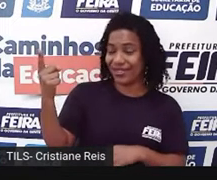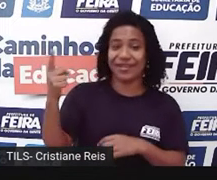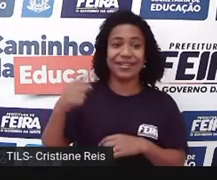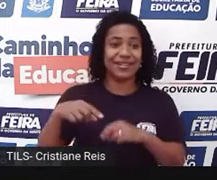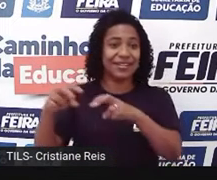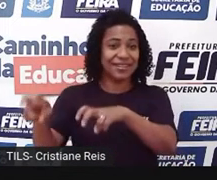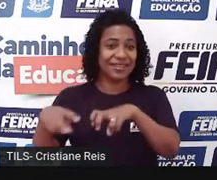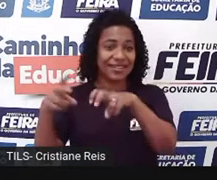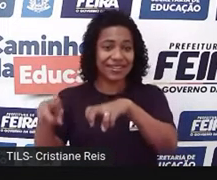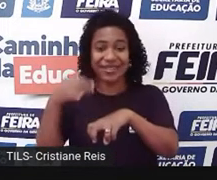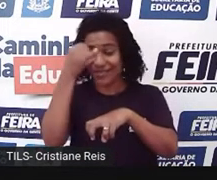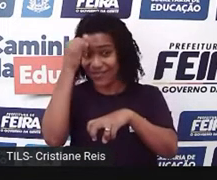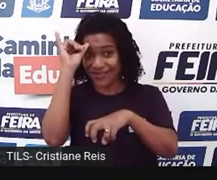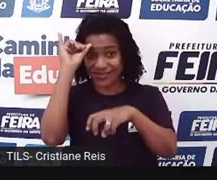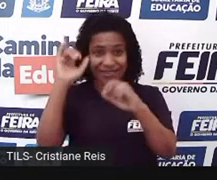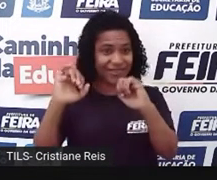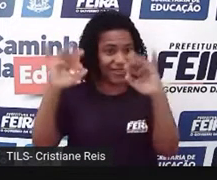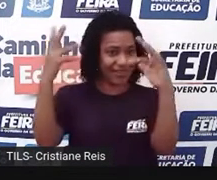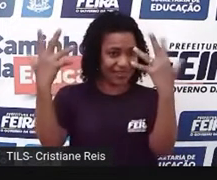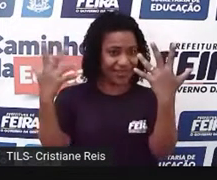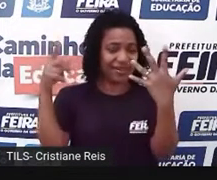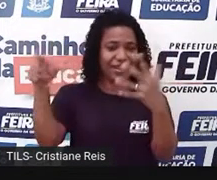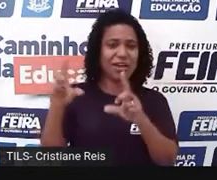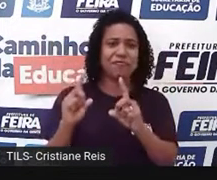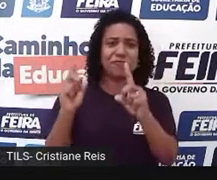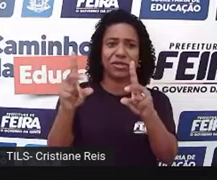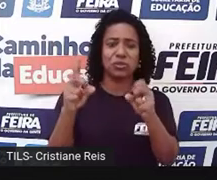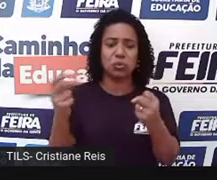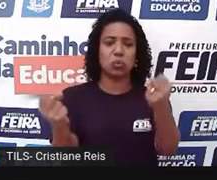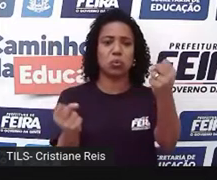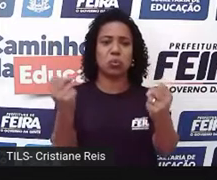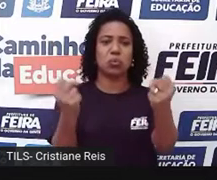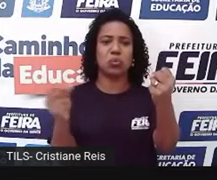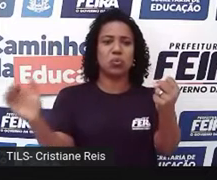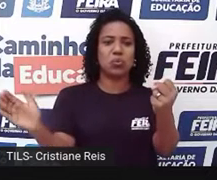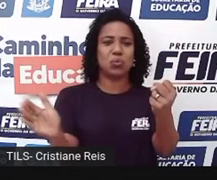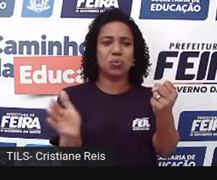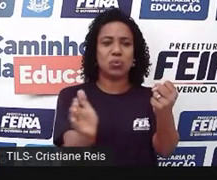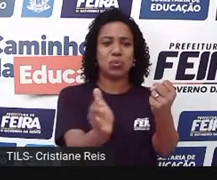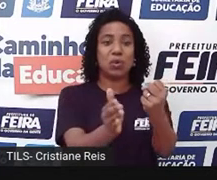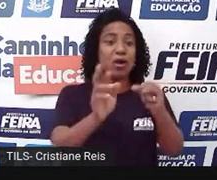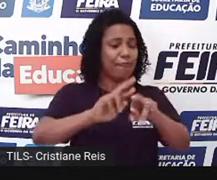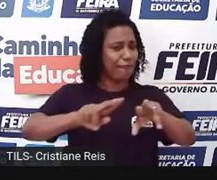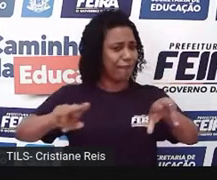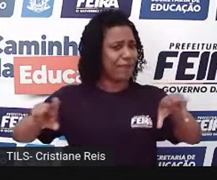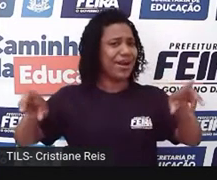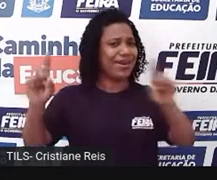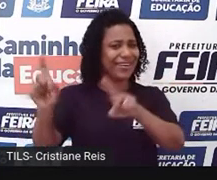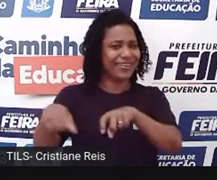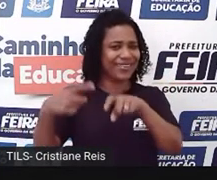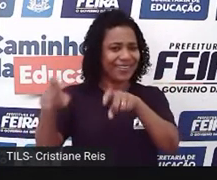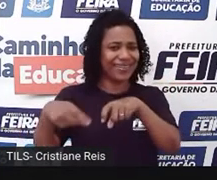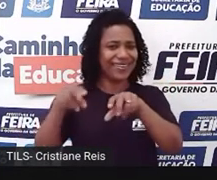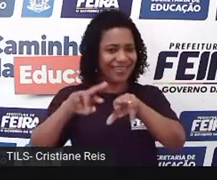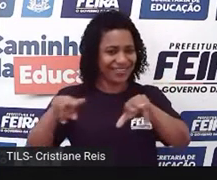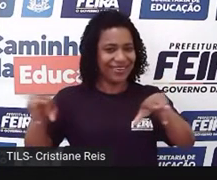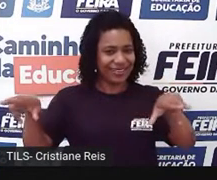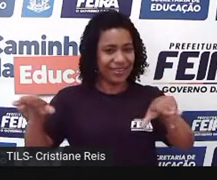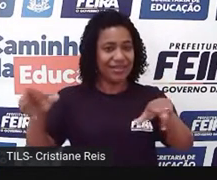tratores, carros, né, insumos mais diversos, assim. Então, as feiras livres, elas,